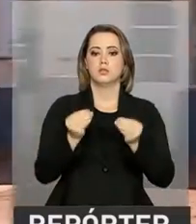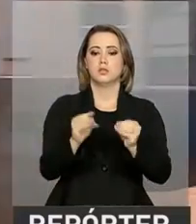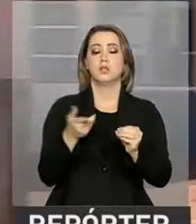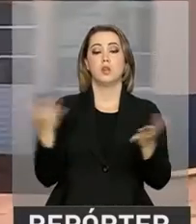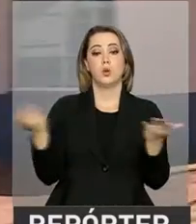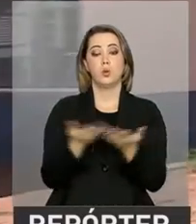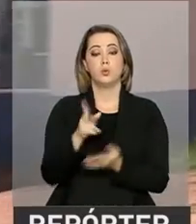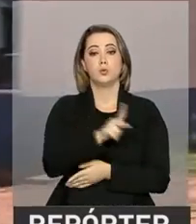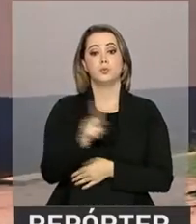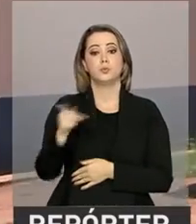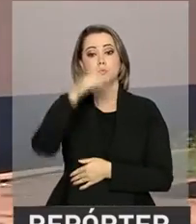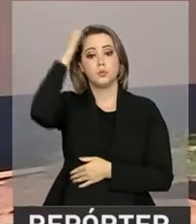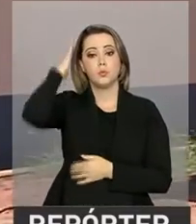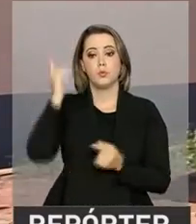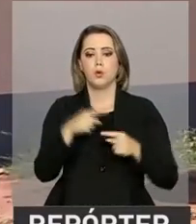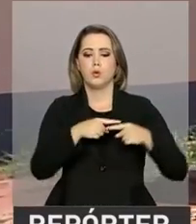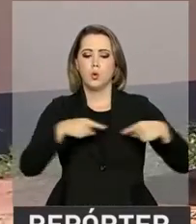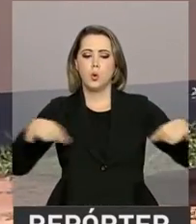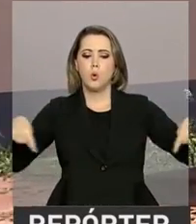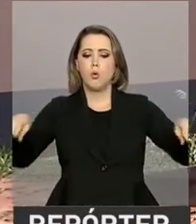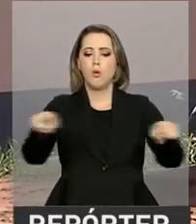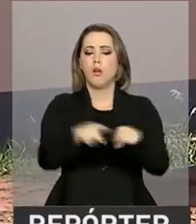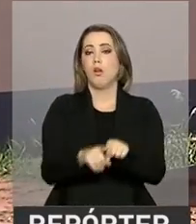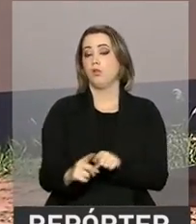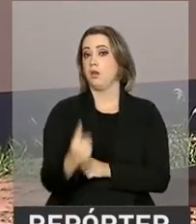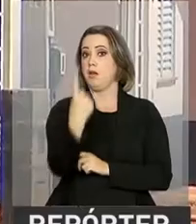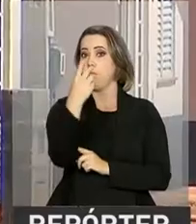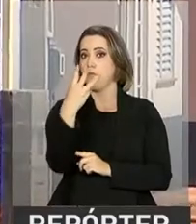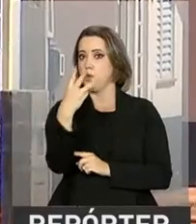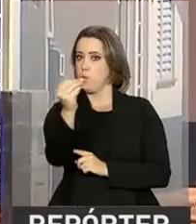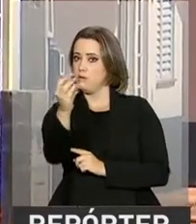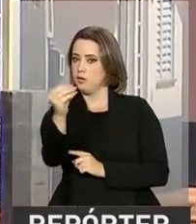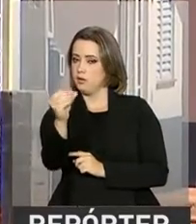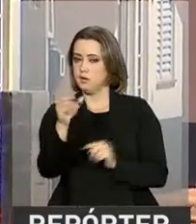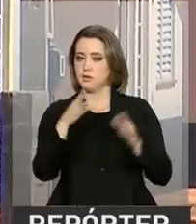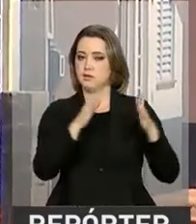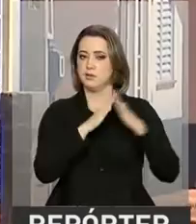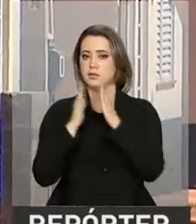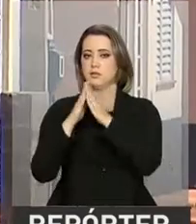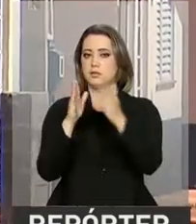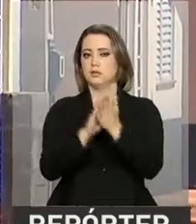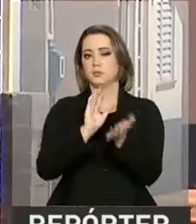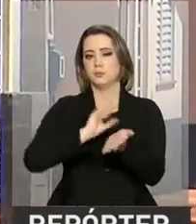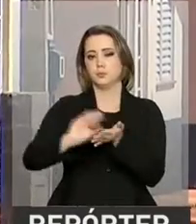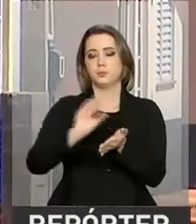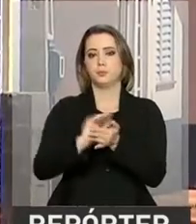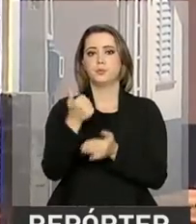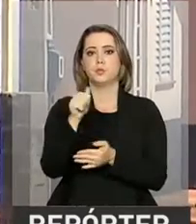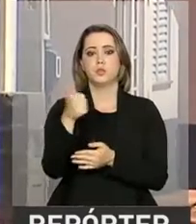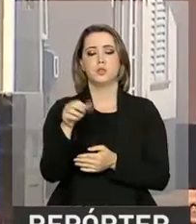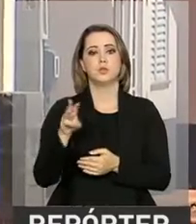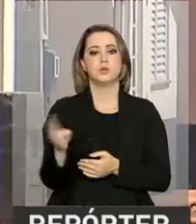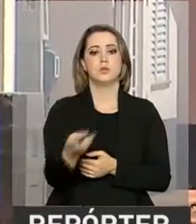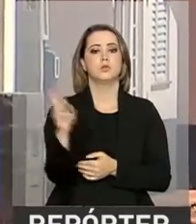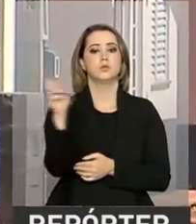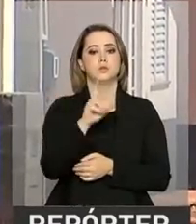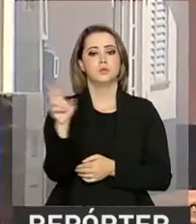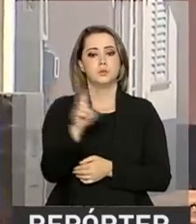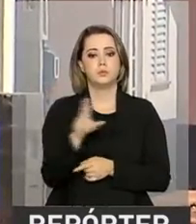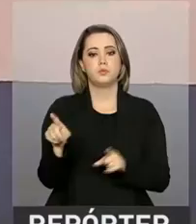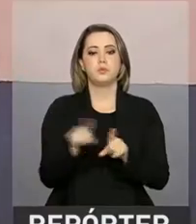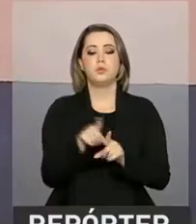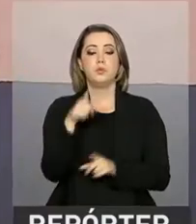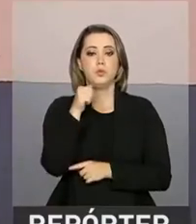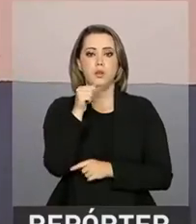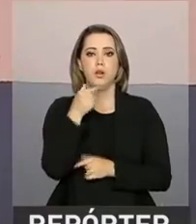Michel Temer. O residencial, com 1.300 unidades, recebeu investimentos de 111 milhões de reais do governo federal e